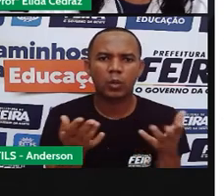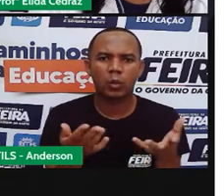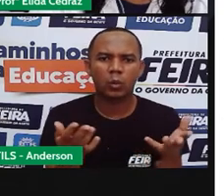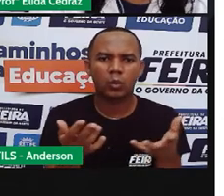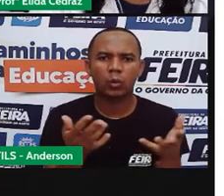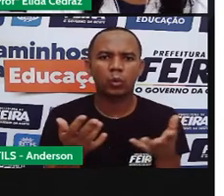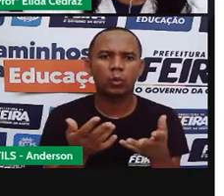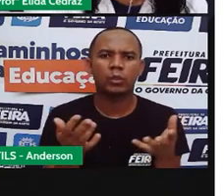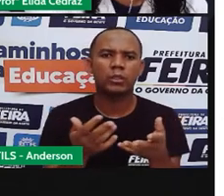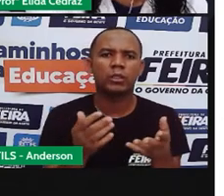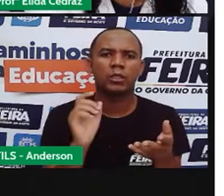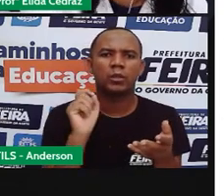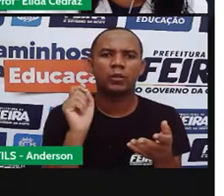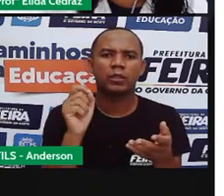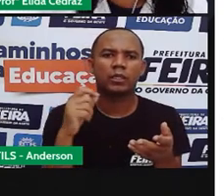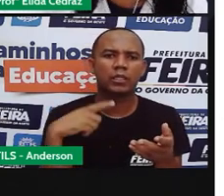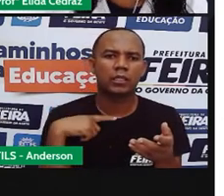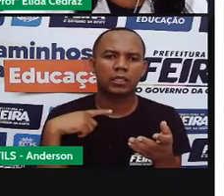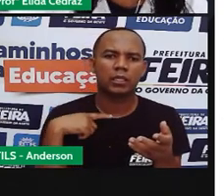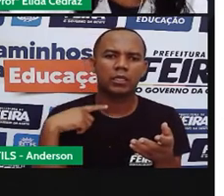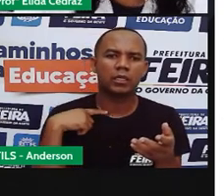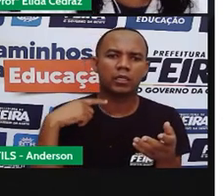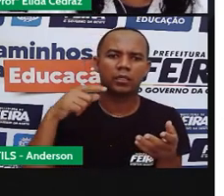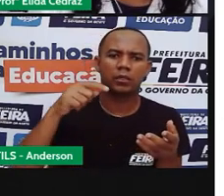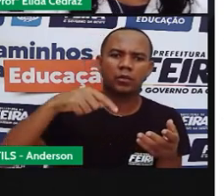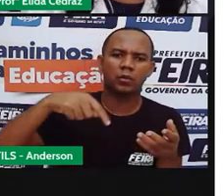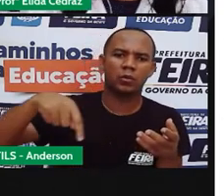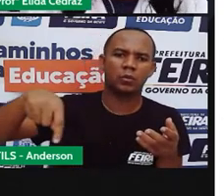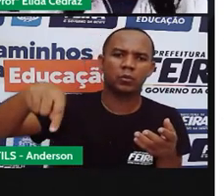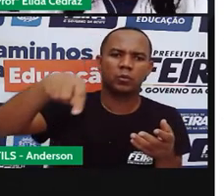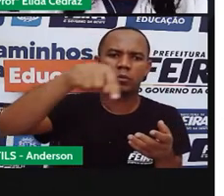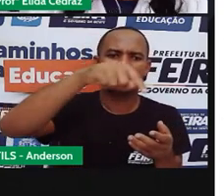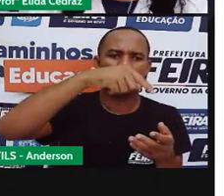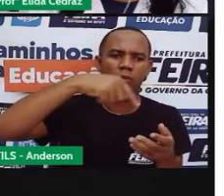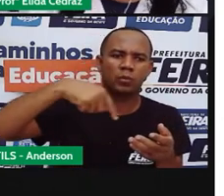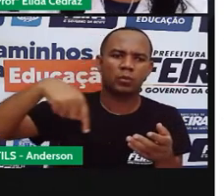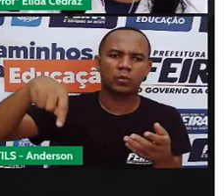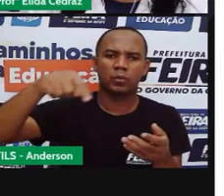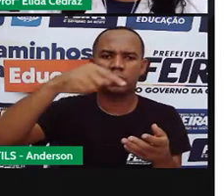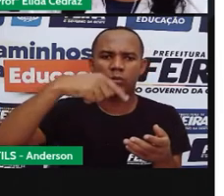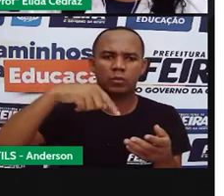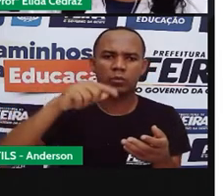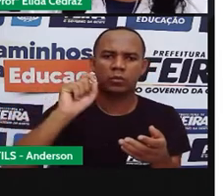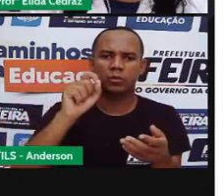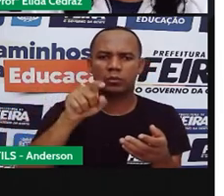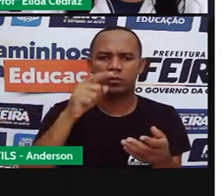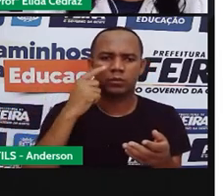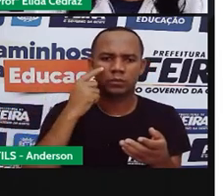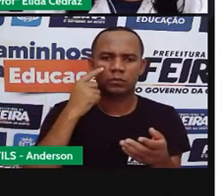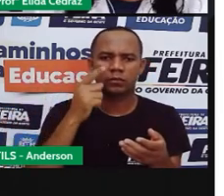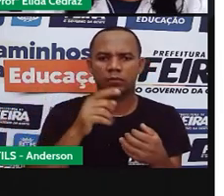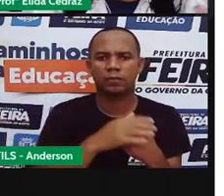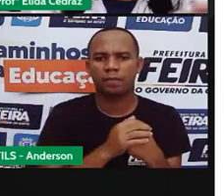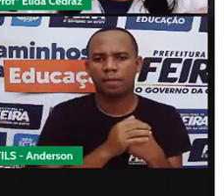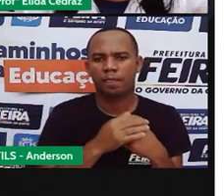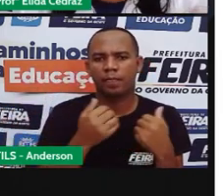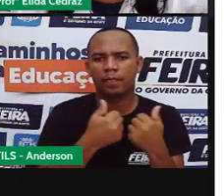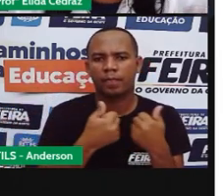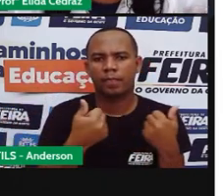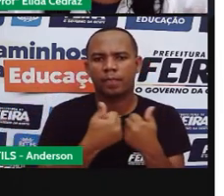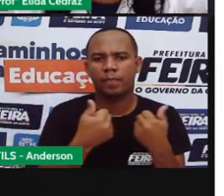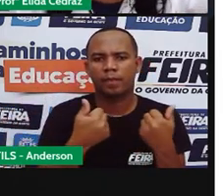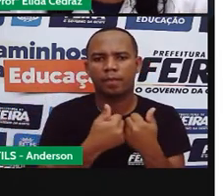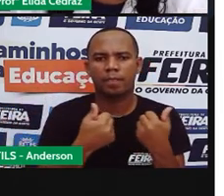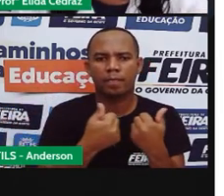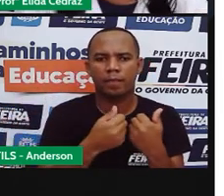é o contorno da Jatulio, onde tem um caixa rápida de banco. E próximo, onde tem aquelas